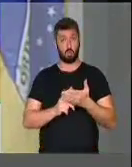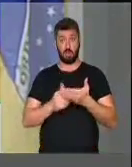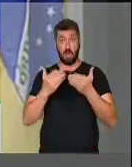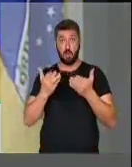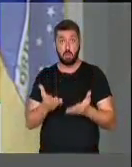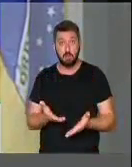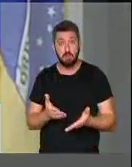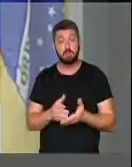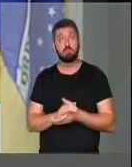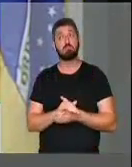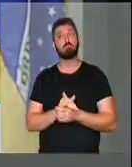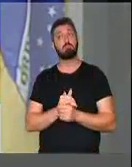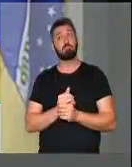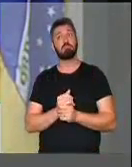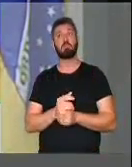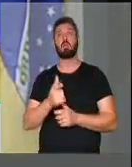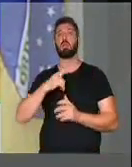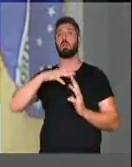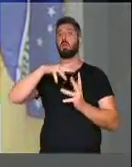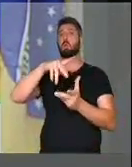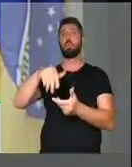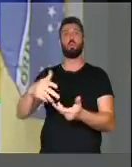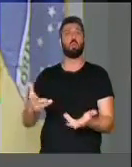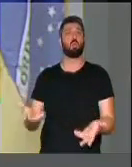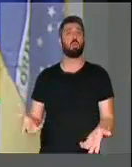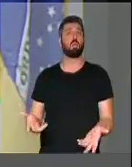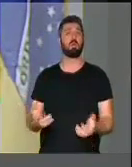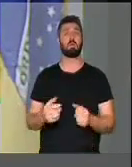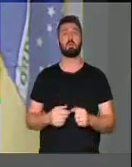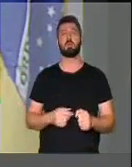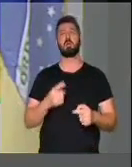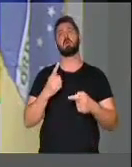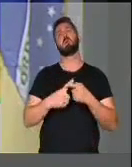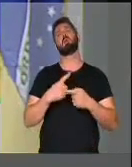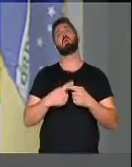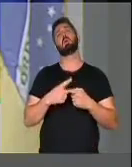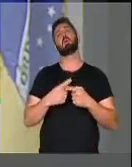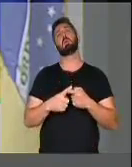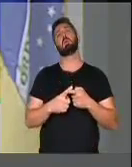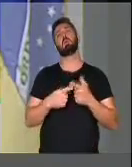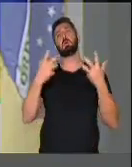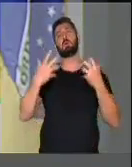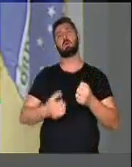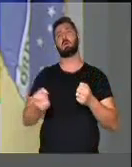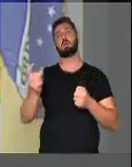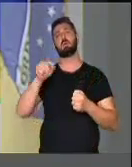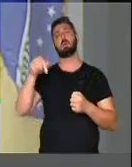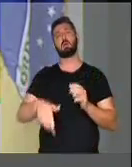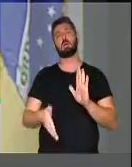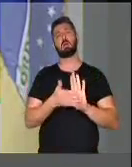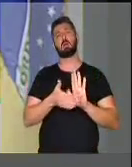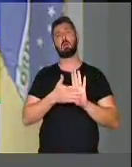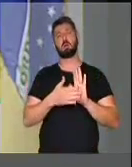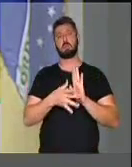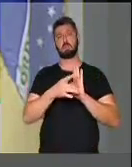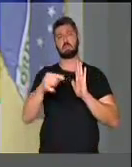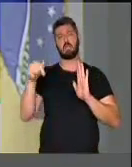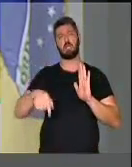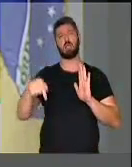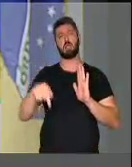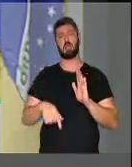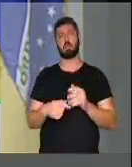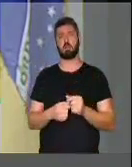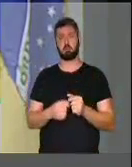natureza existe no mundo inteiro. Por que não aceitar esta proposta, esse destaque?